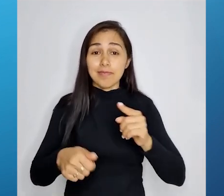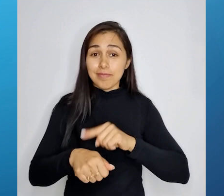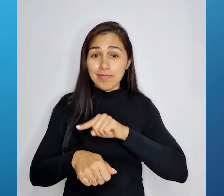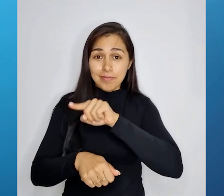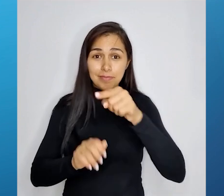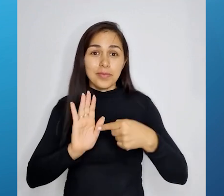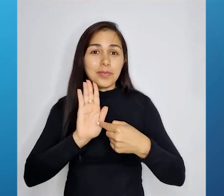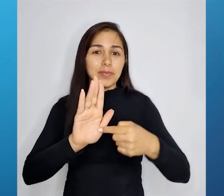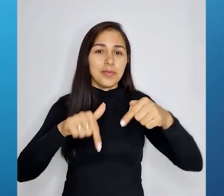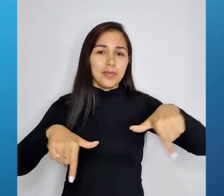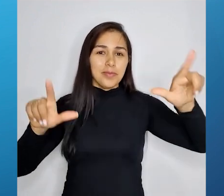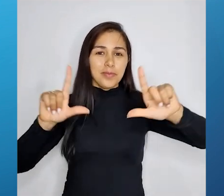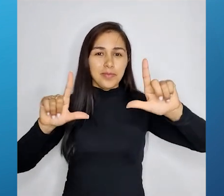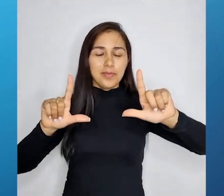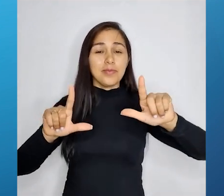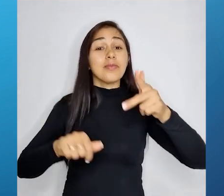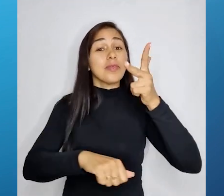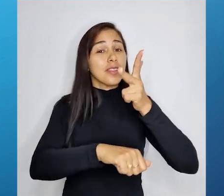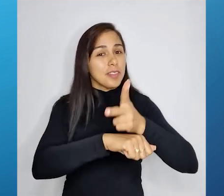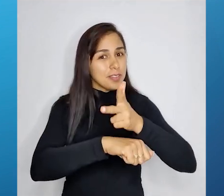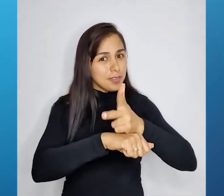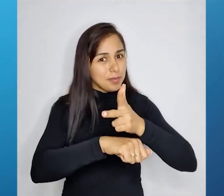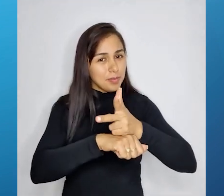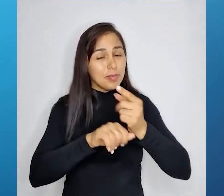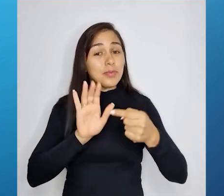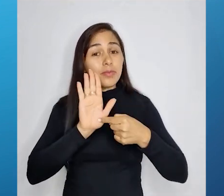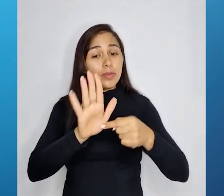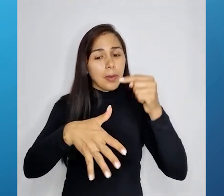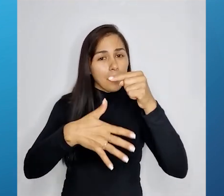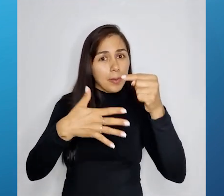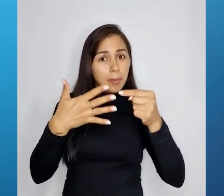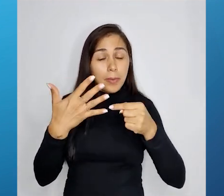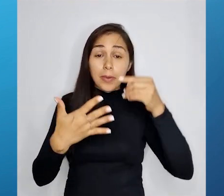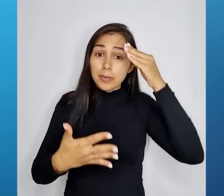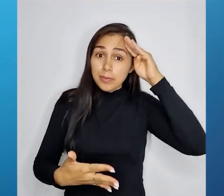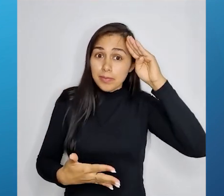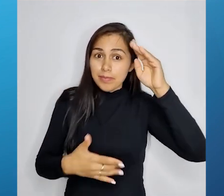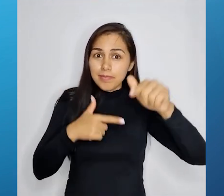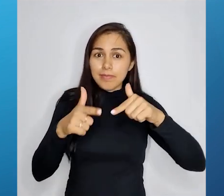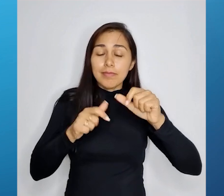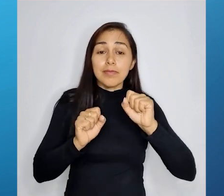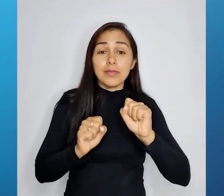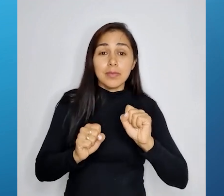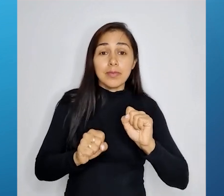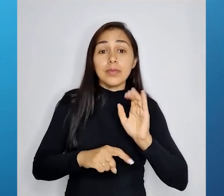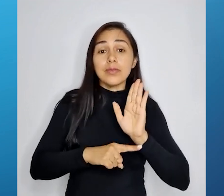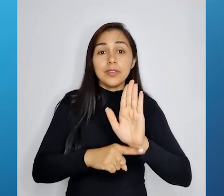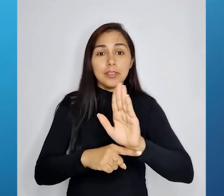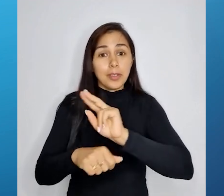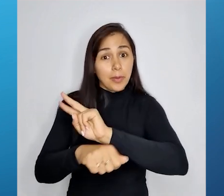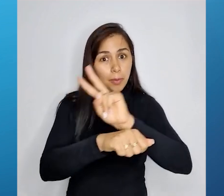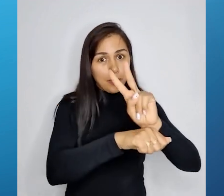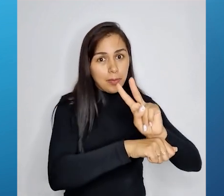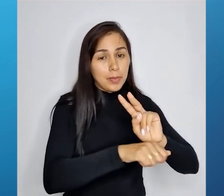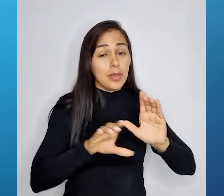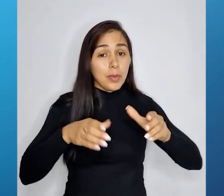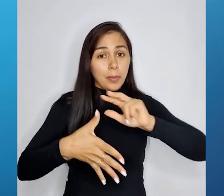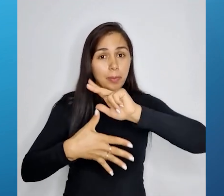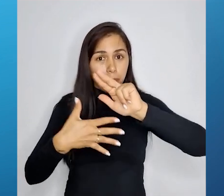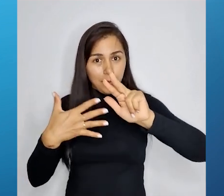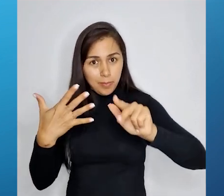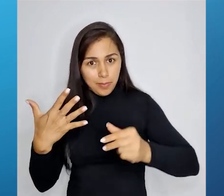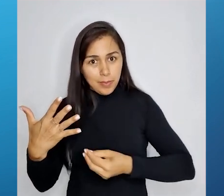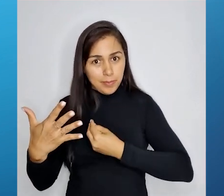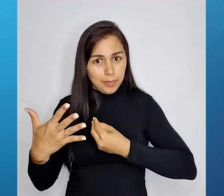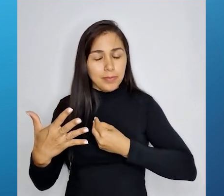chegou a hora do Você na TV. Grave um vídeo destacando as principais ações que podem ajudar na preservação das espécies. Nós falamos